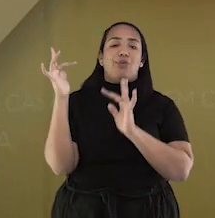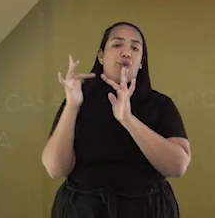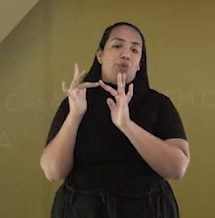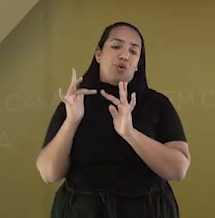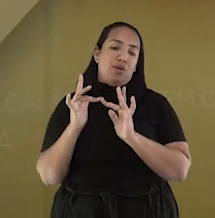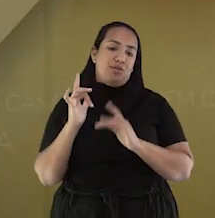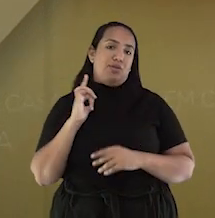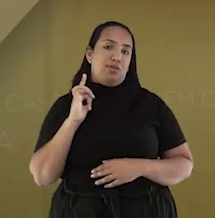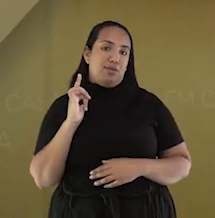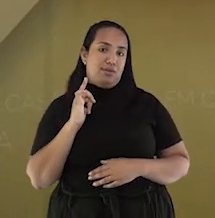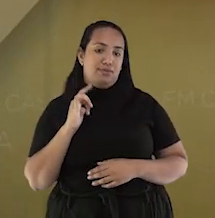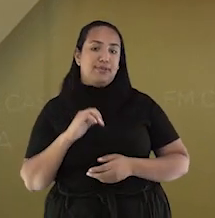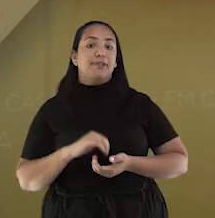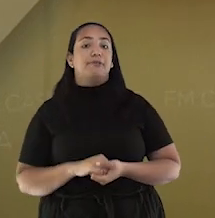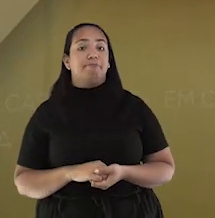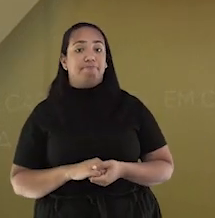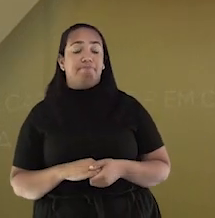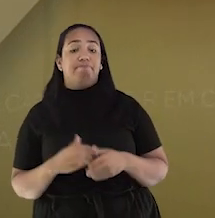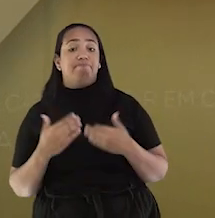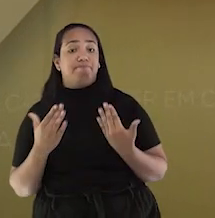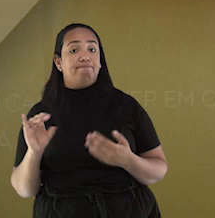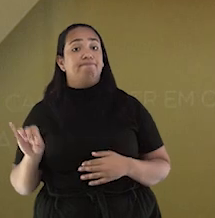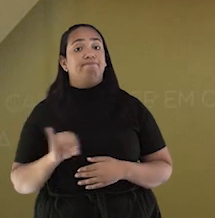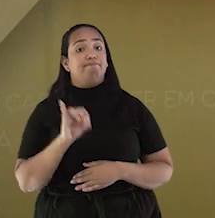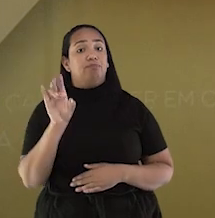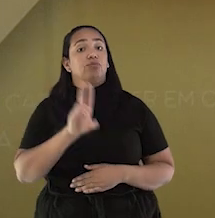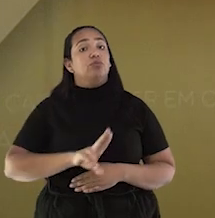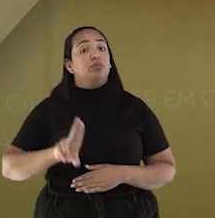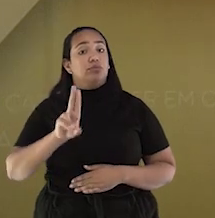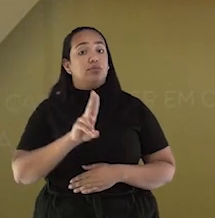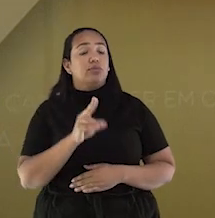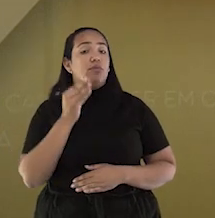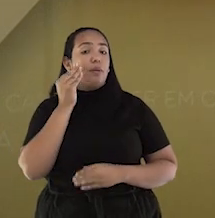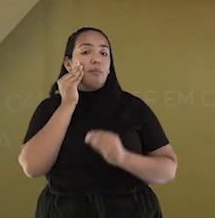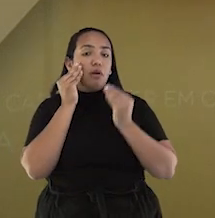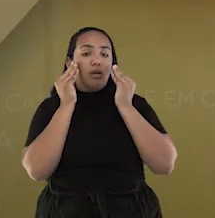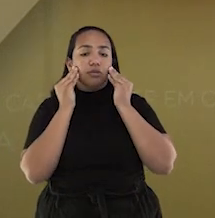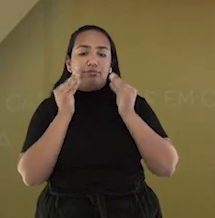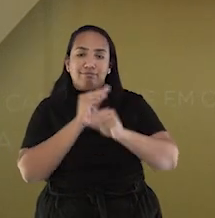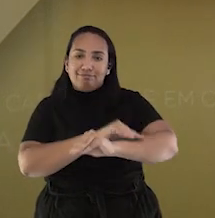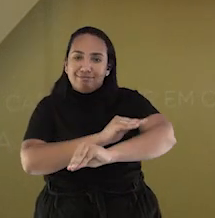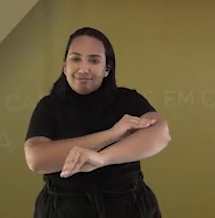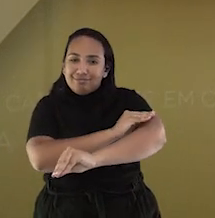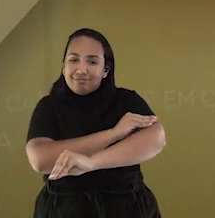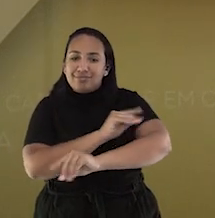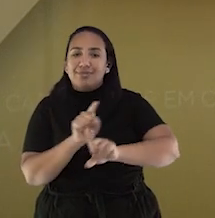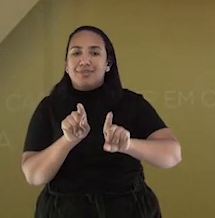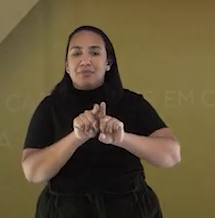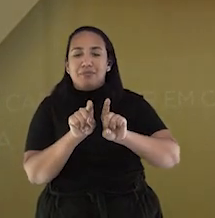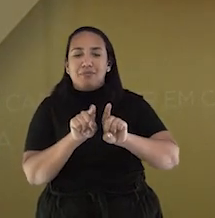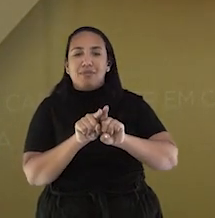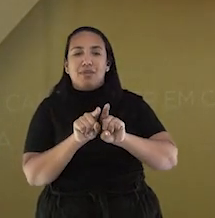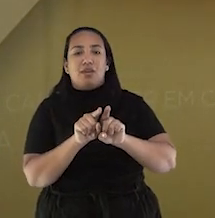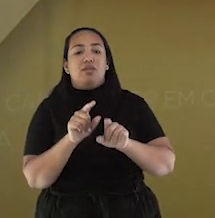Então, é muito importante o uso de protetor solar, óculos de sol, sombrinha e boné.